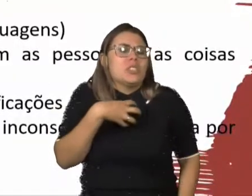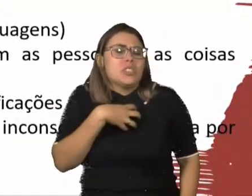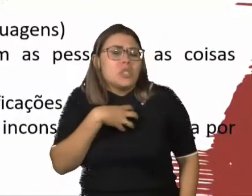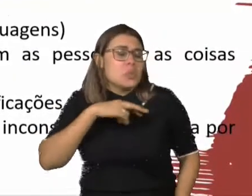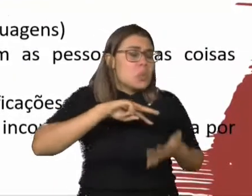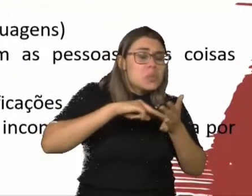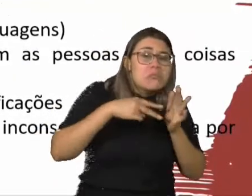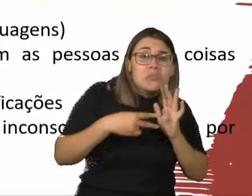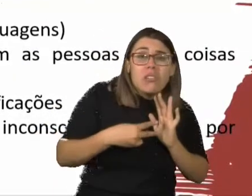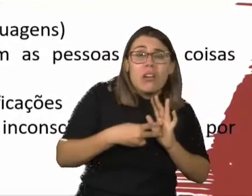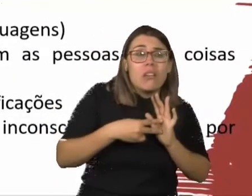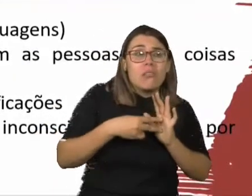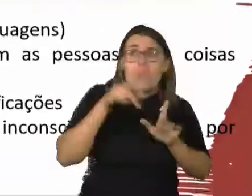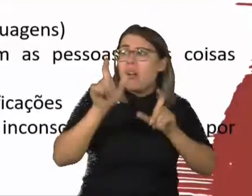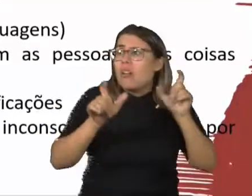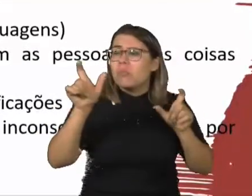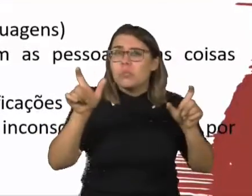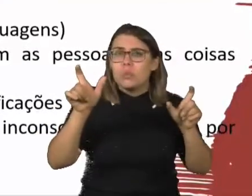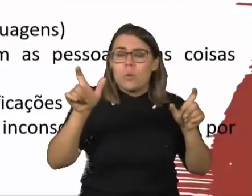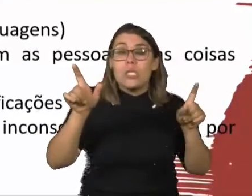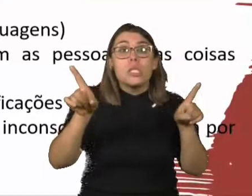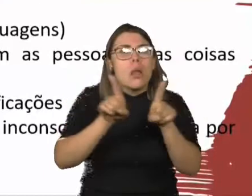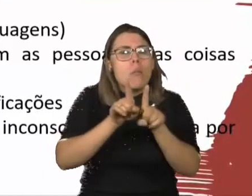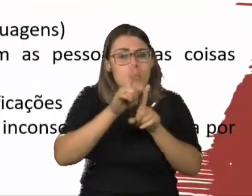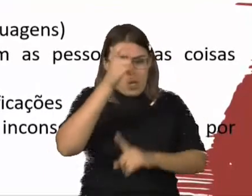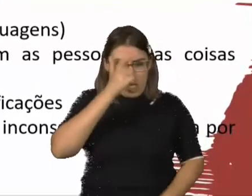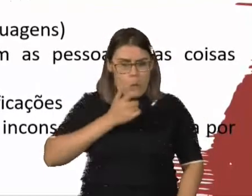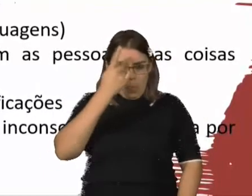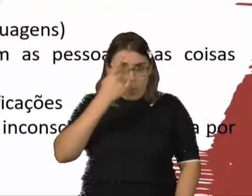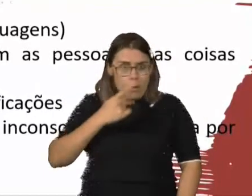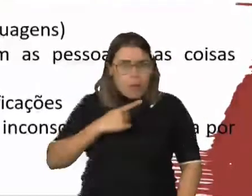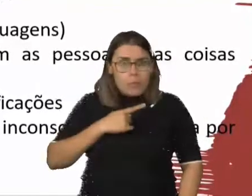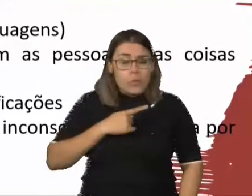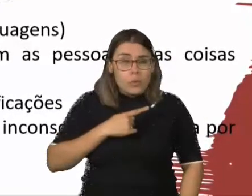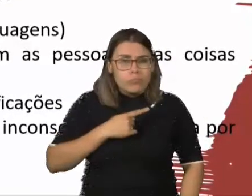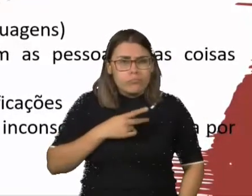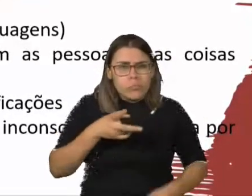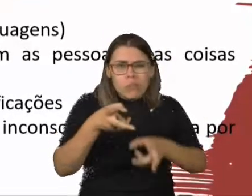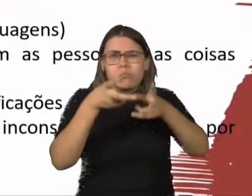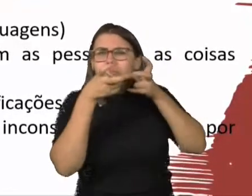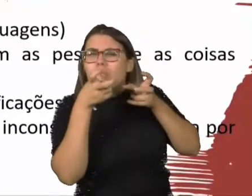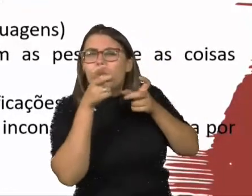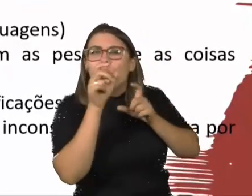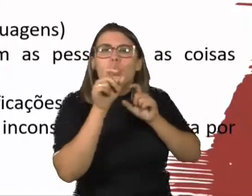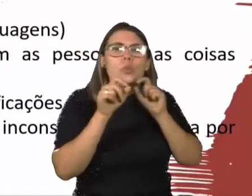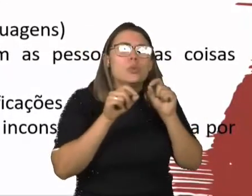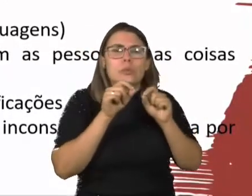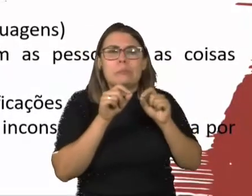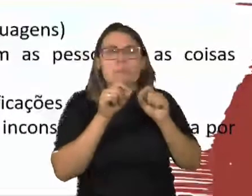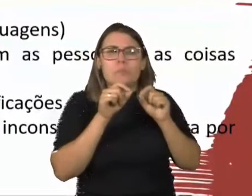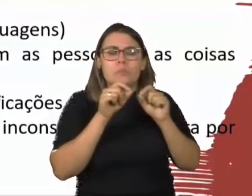significado que eu dou para as pessoas e para mim mesmo, nesse mundo. E a partir disso, a gente toma decisões determinadas por uma rede